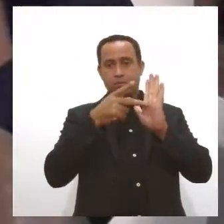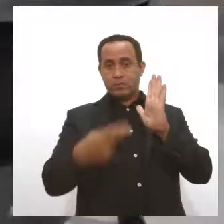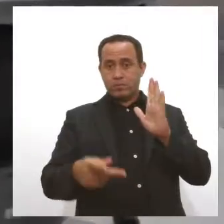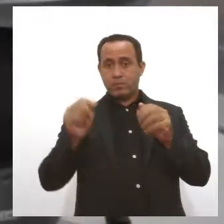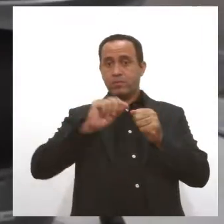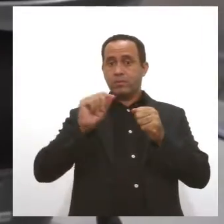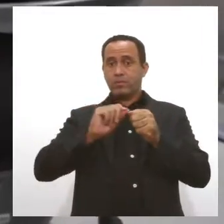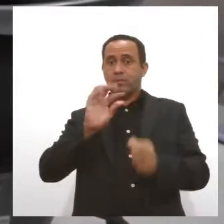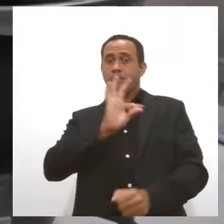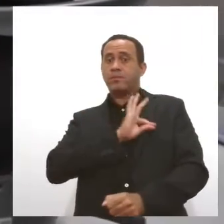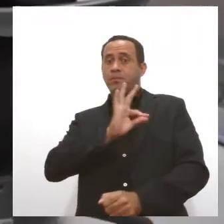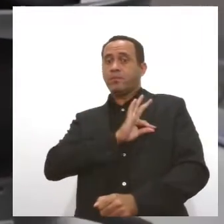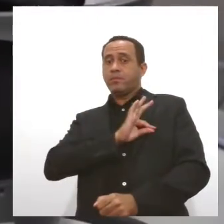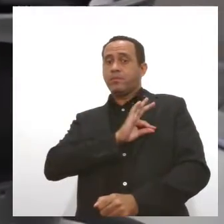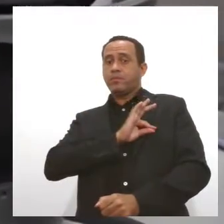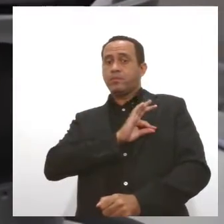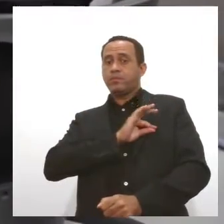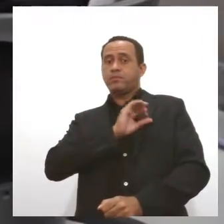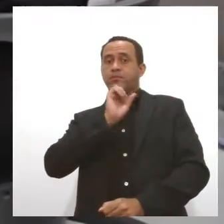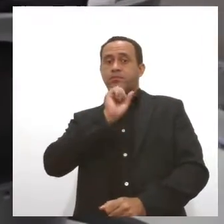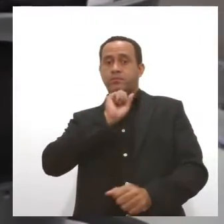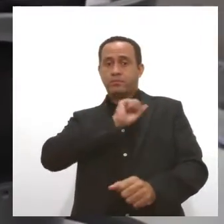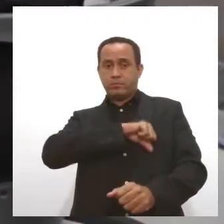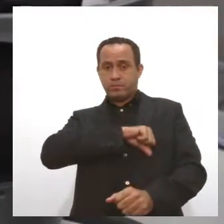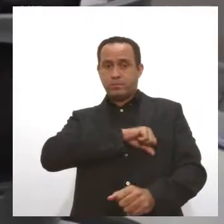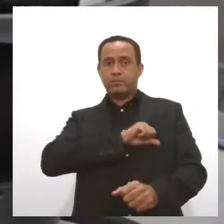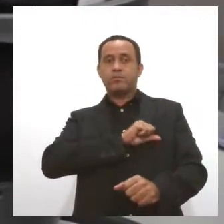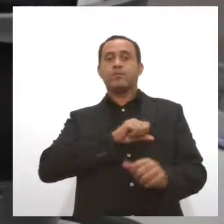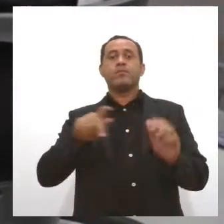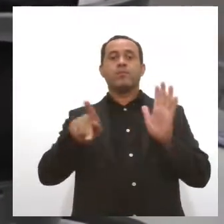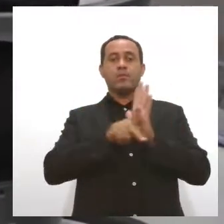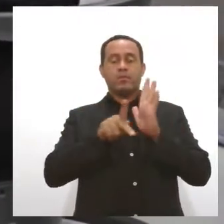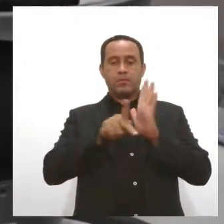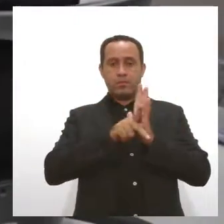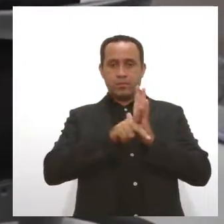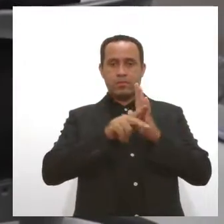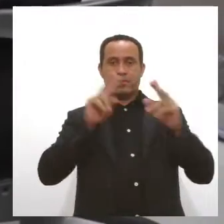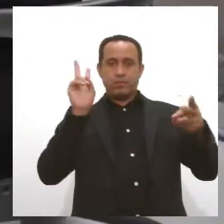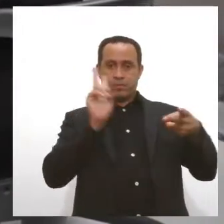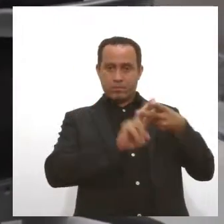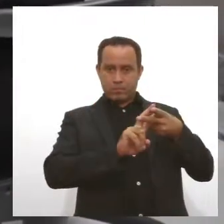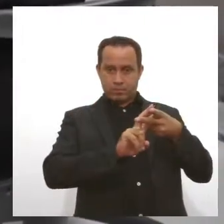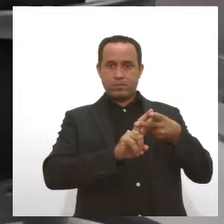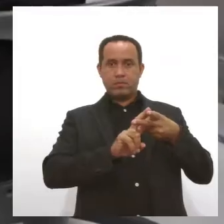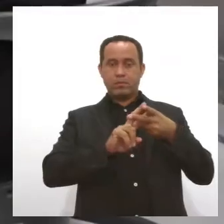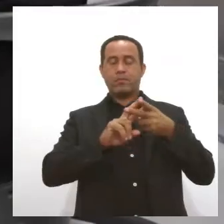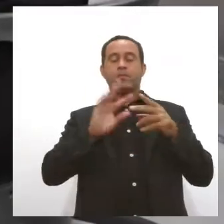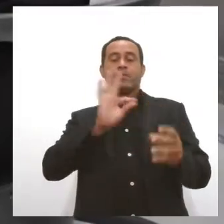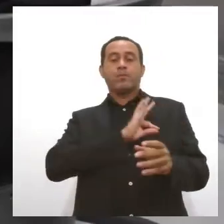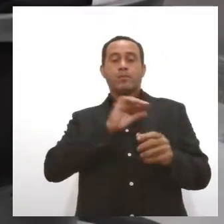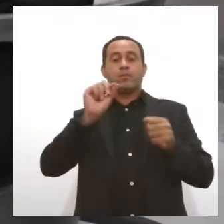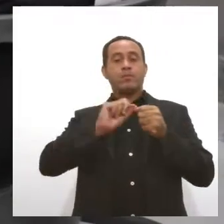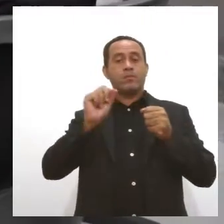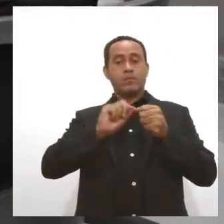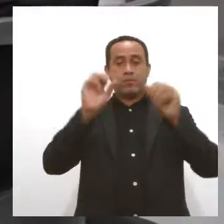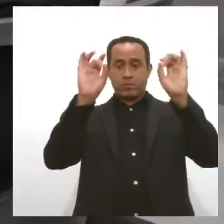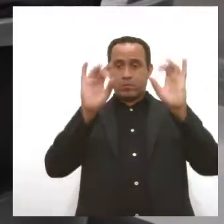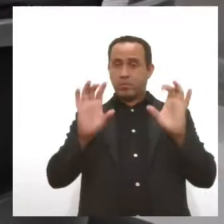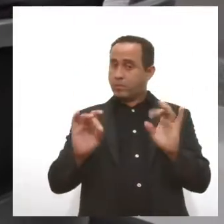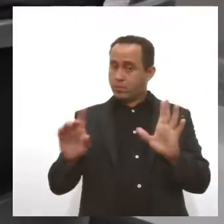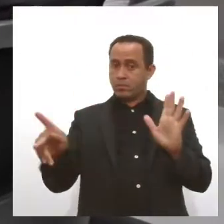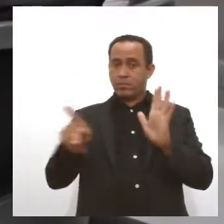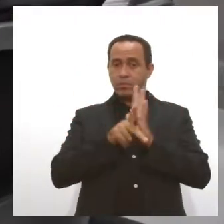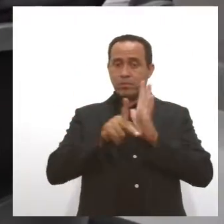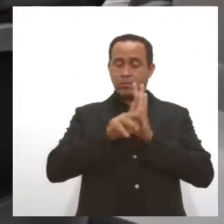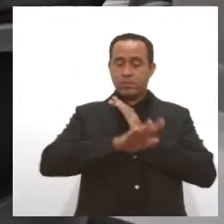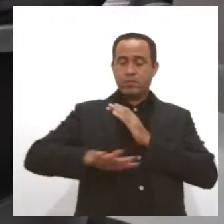Sergipe a Polícia Penal, que será composta pelos agentes penitenciários. A Polícia Penal foi constituída em âmbito nacional com a